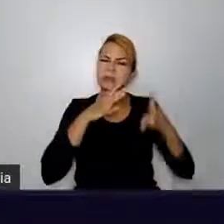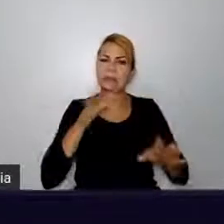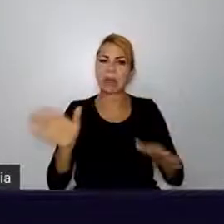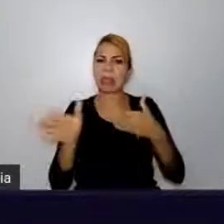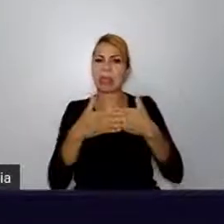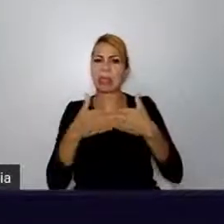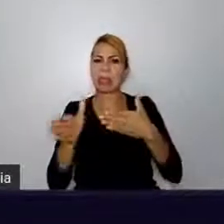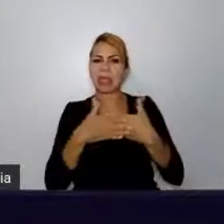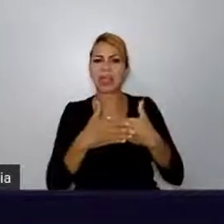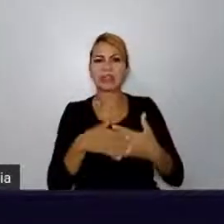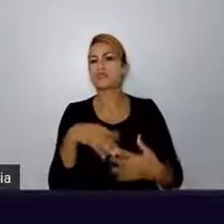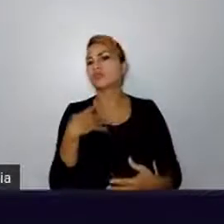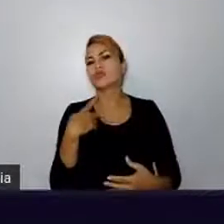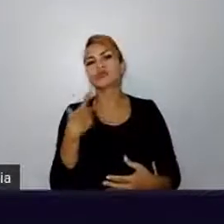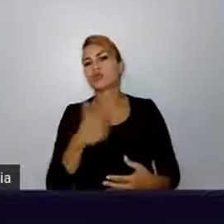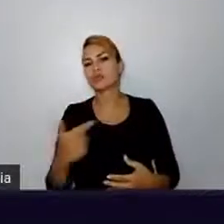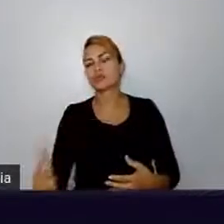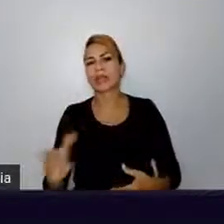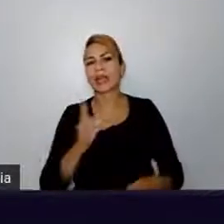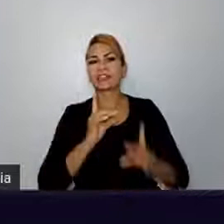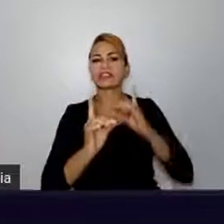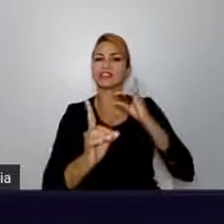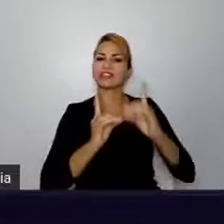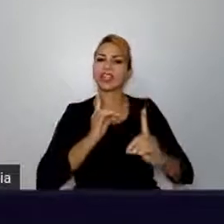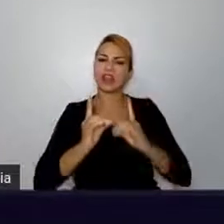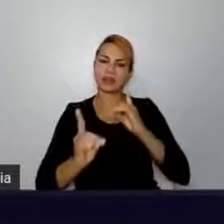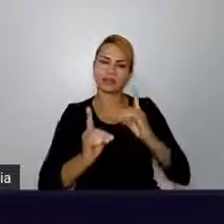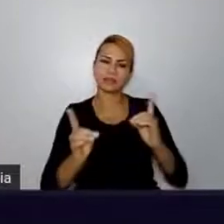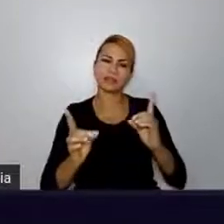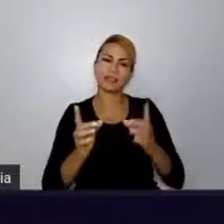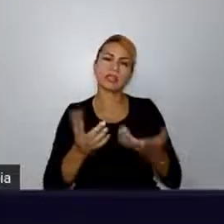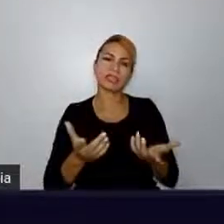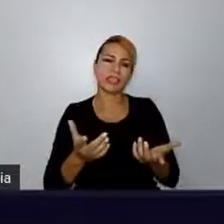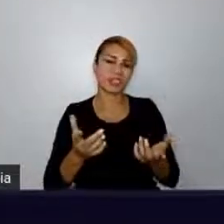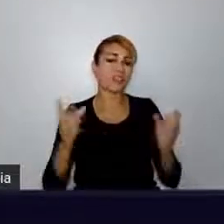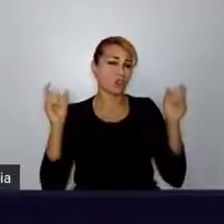é realmente muito complicado de manter o diálogo dessa forma.